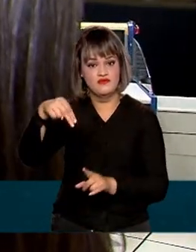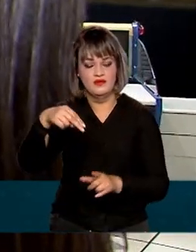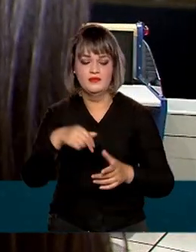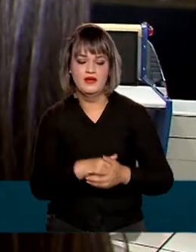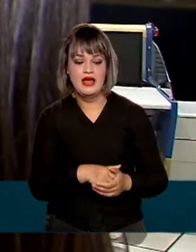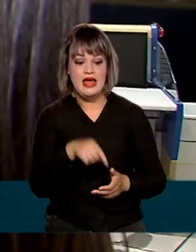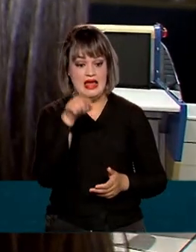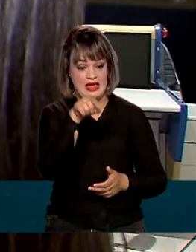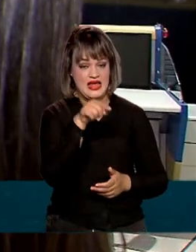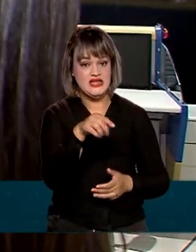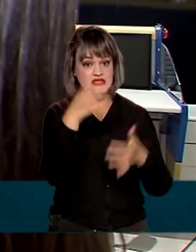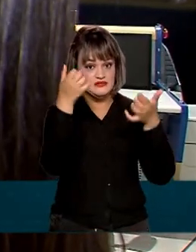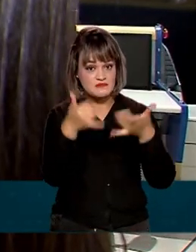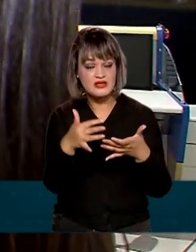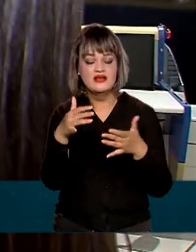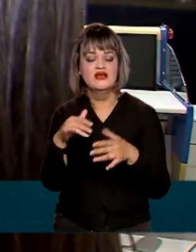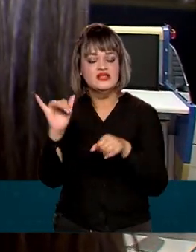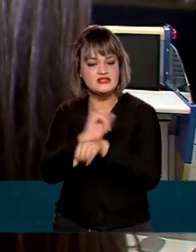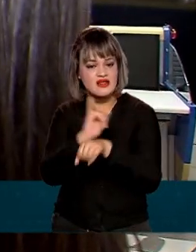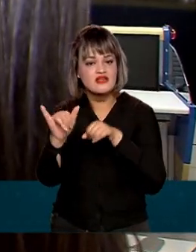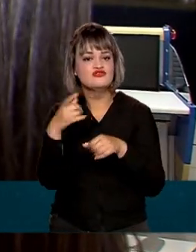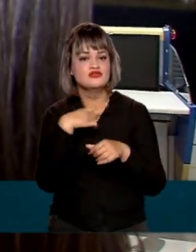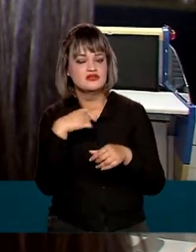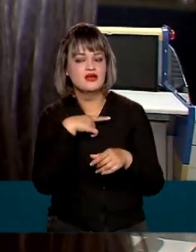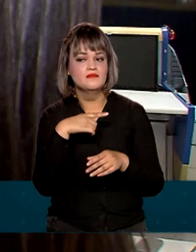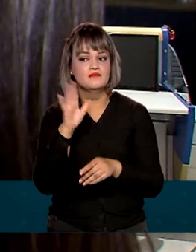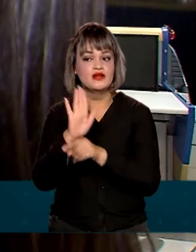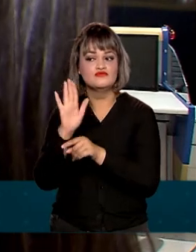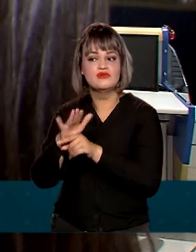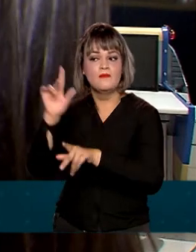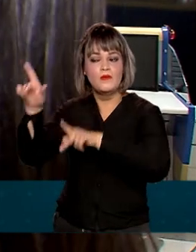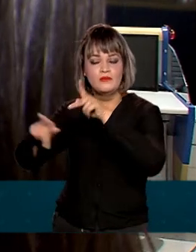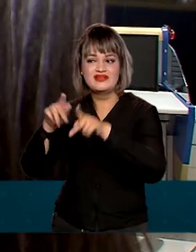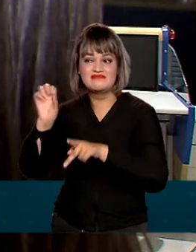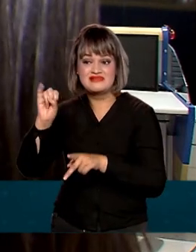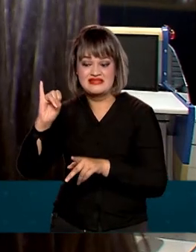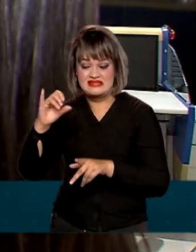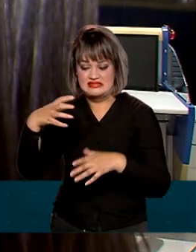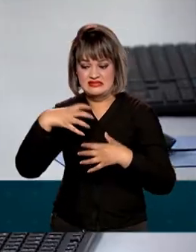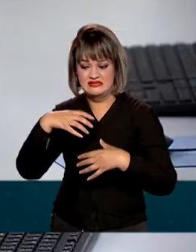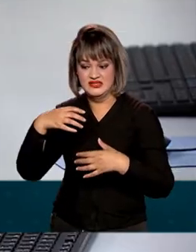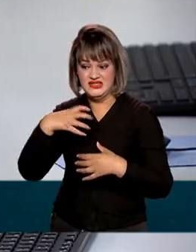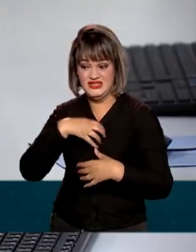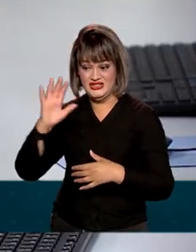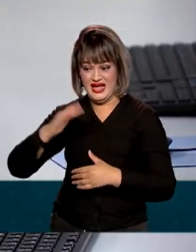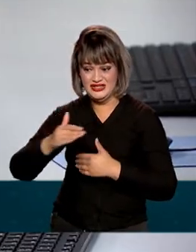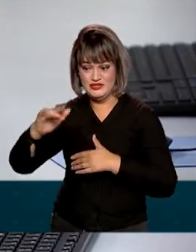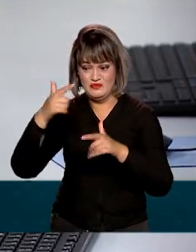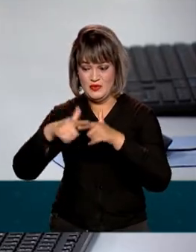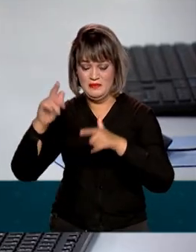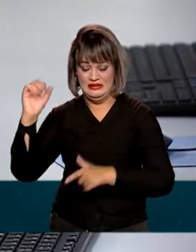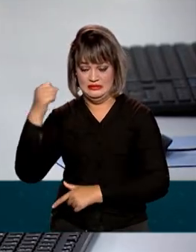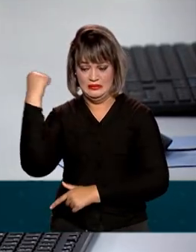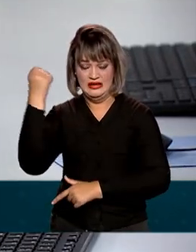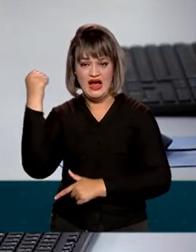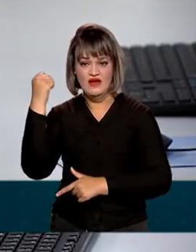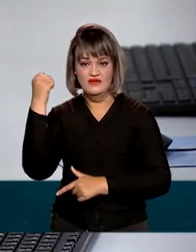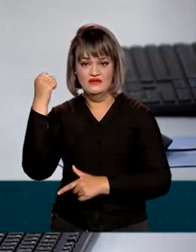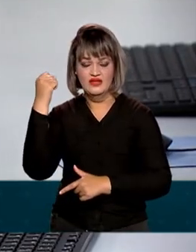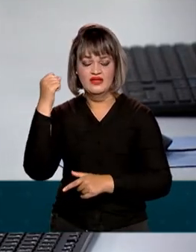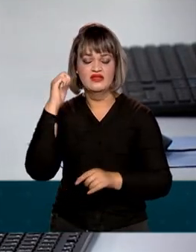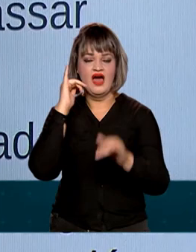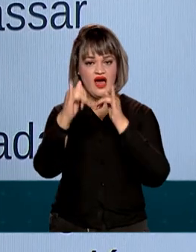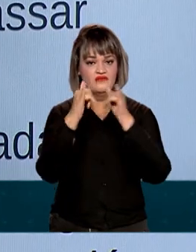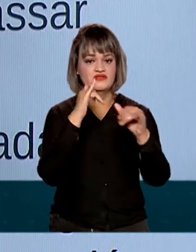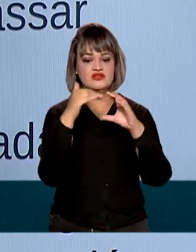lembra que existem ferramentas para que a população possa se prevenir em casos de desastres naturais, como o serviço de alertas por SMS